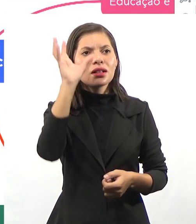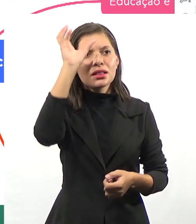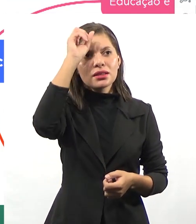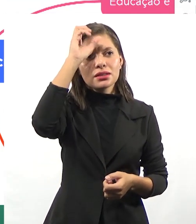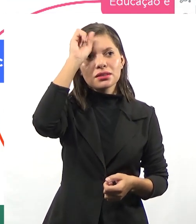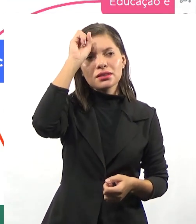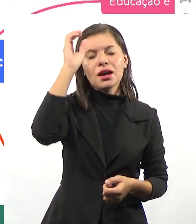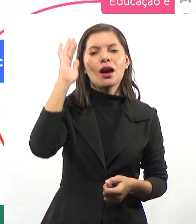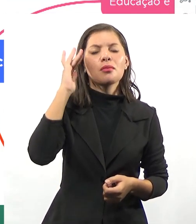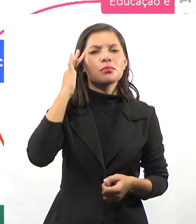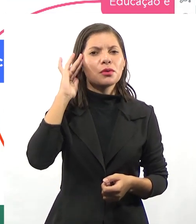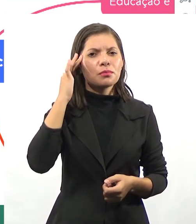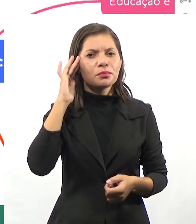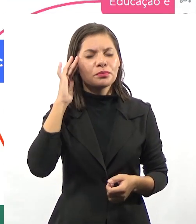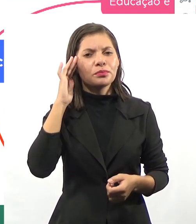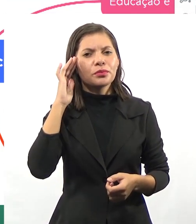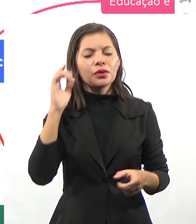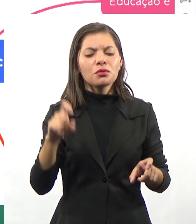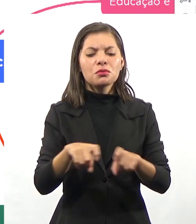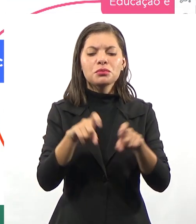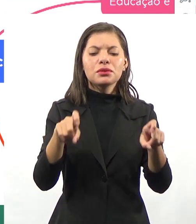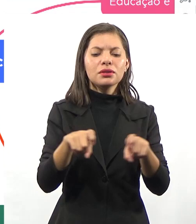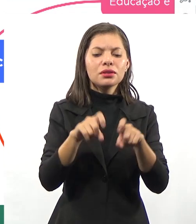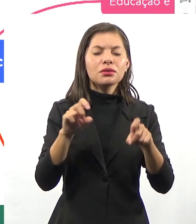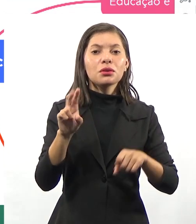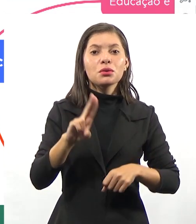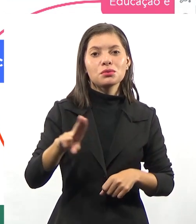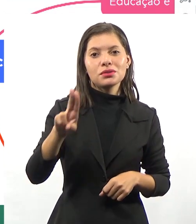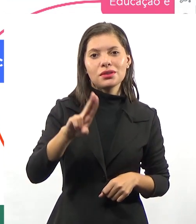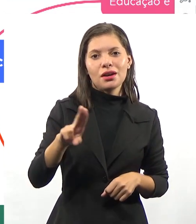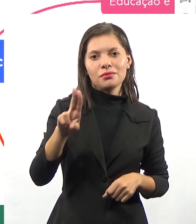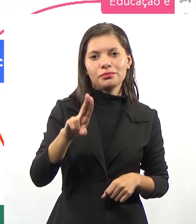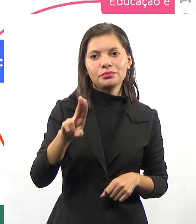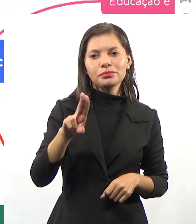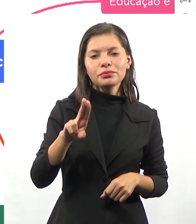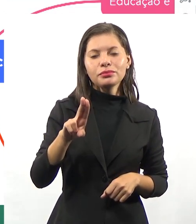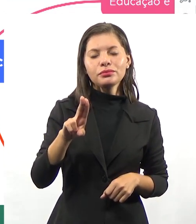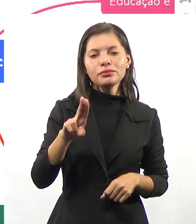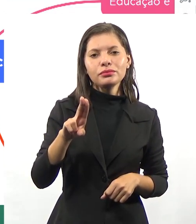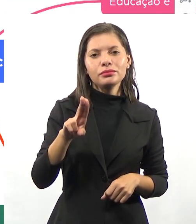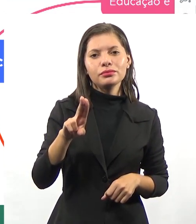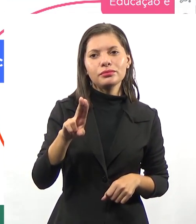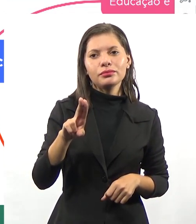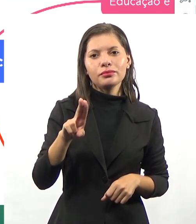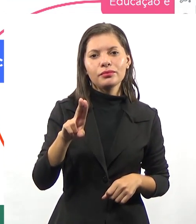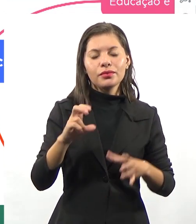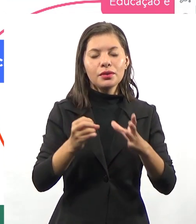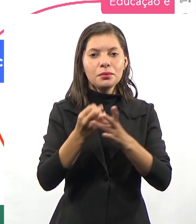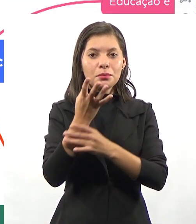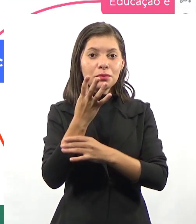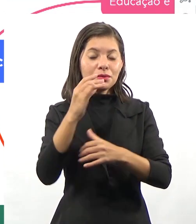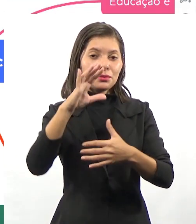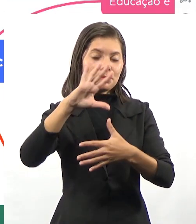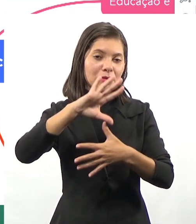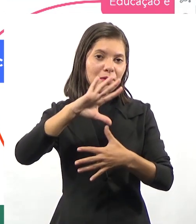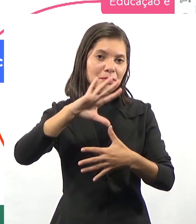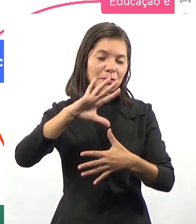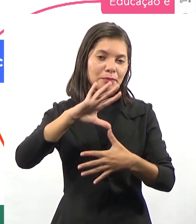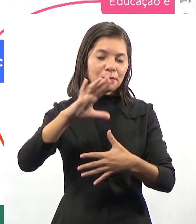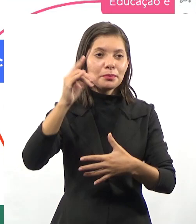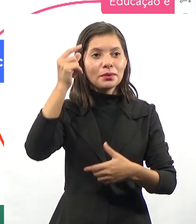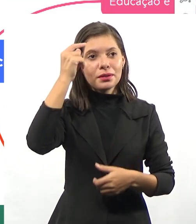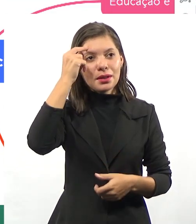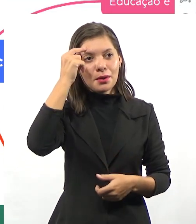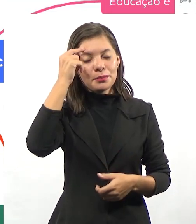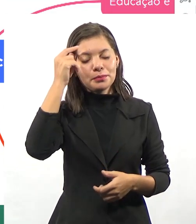tem facilidade com o uso da ferramenta? Porque pode ser mais frustrante não saber utilizar a ferramenta do que produzir um mapa mental.